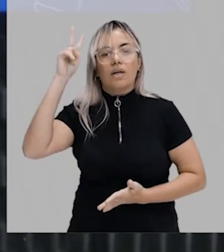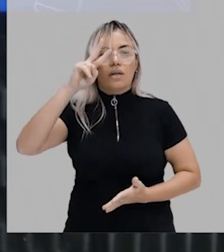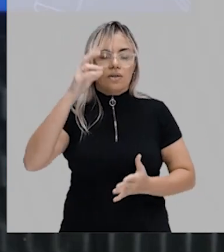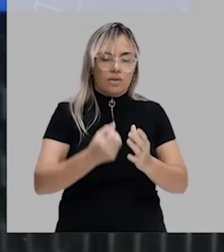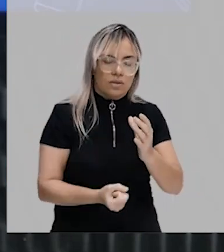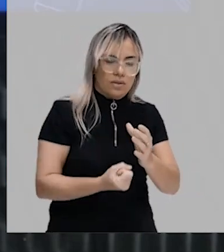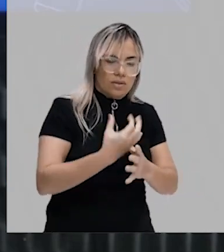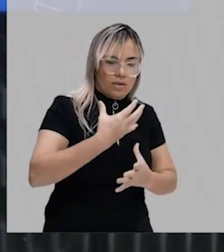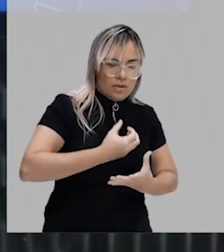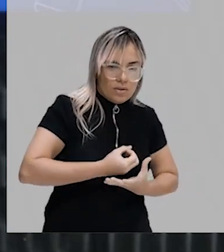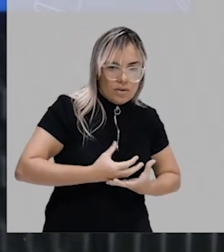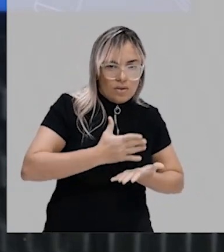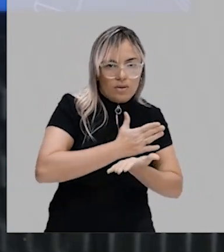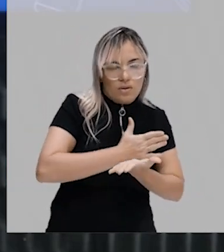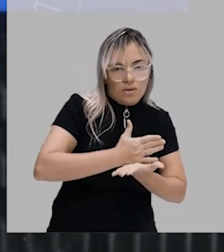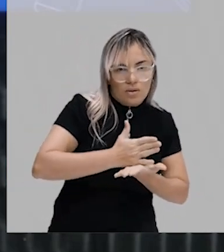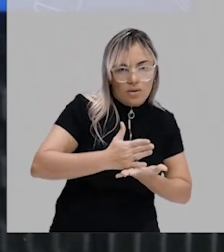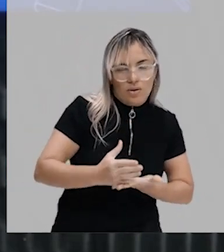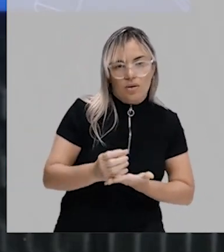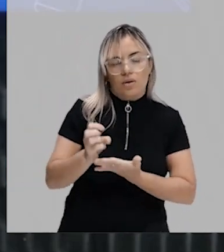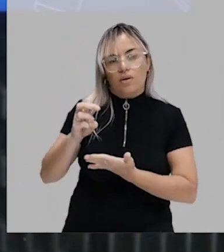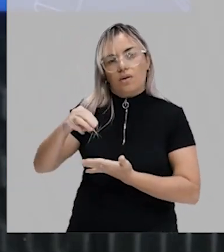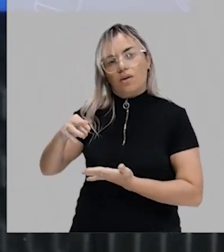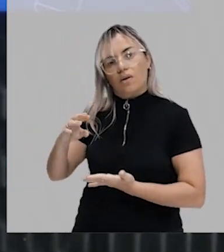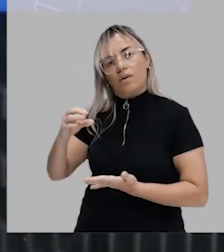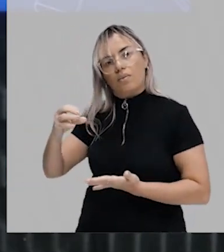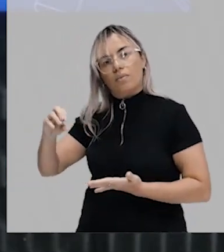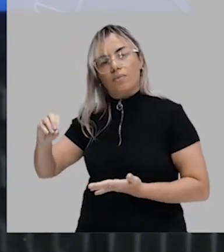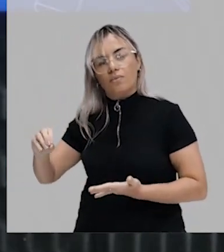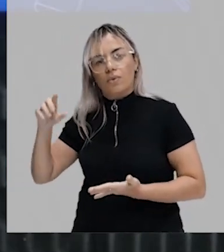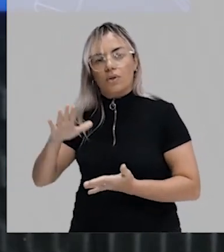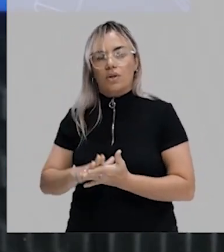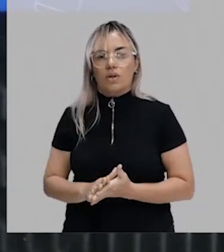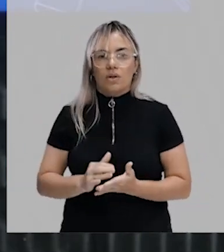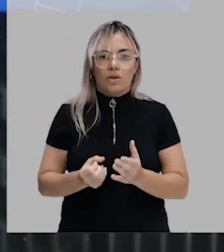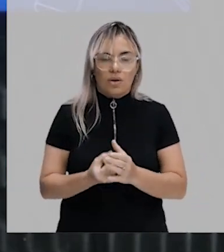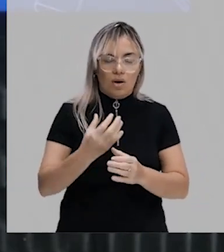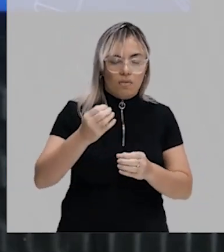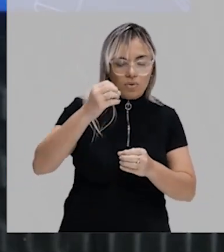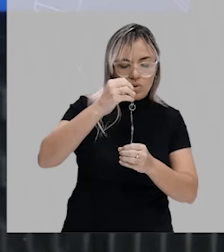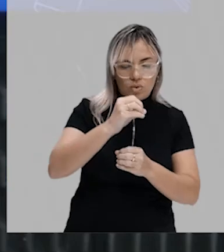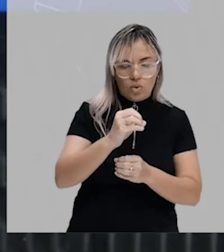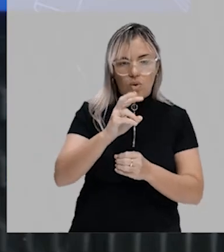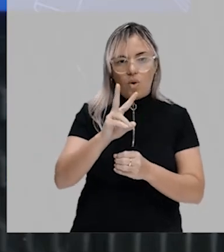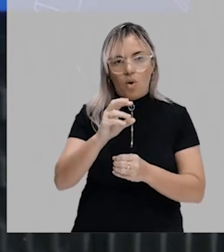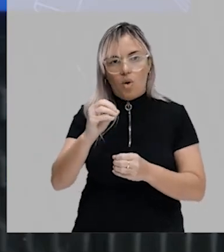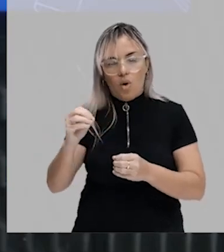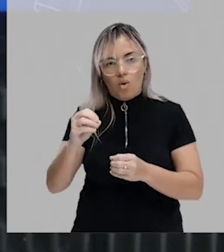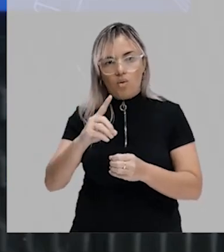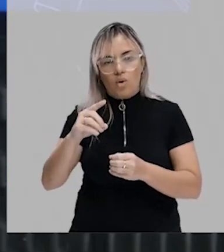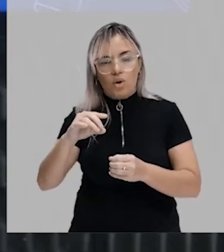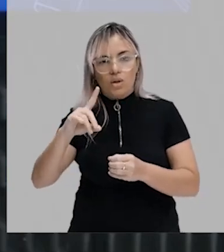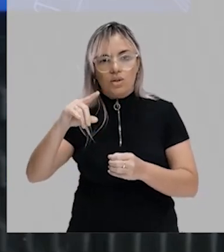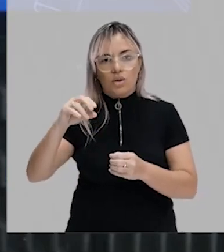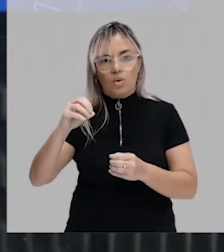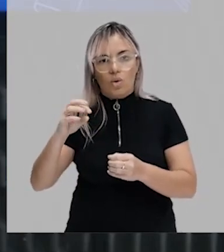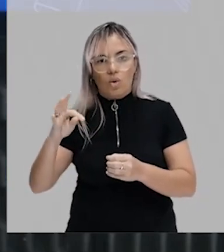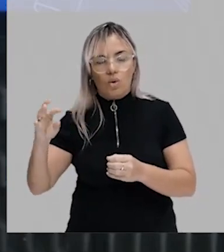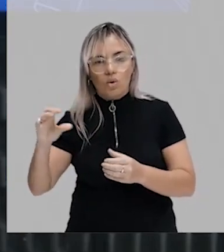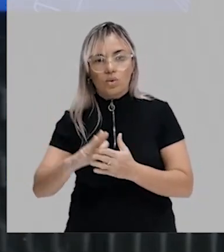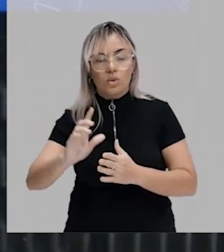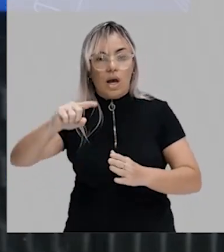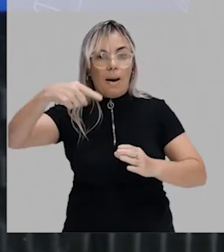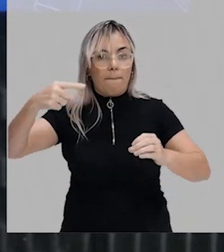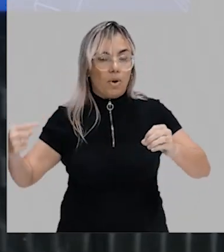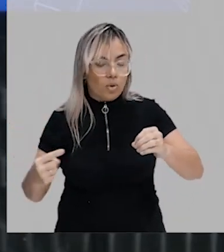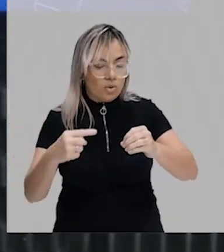embrião. Nas aulas anteriores eu falei que ocorre a formação do ovo ou zigoto após o mecanismo de fecundação.